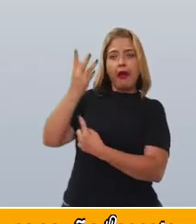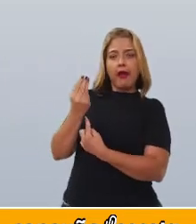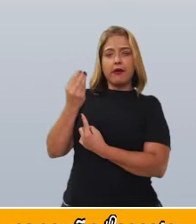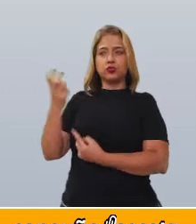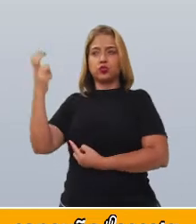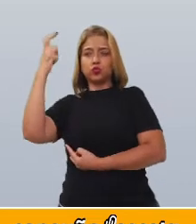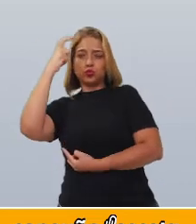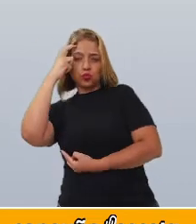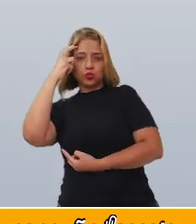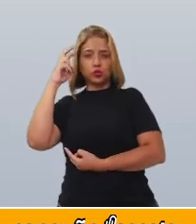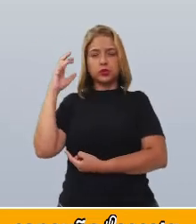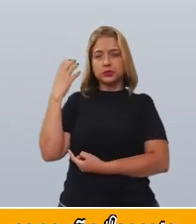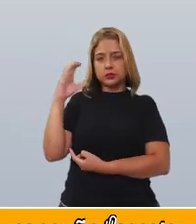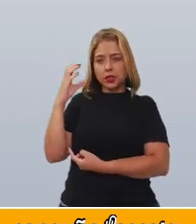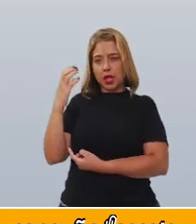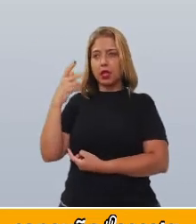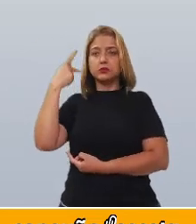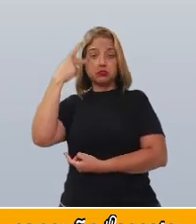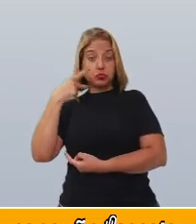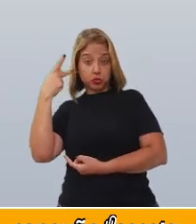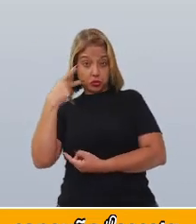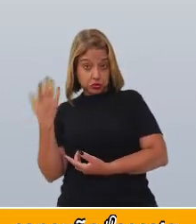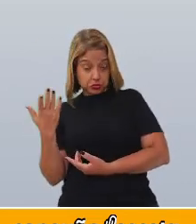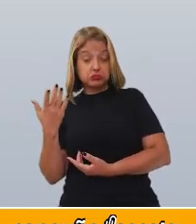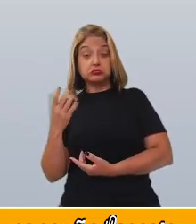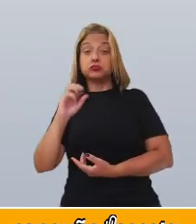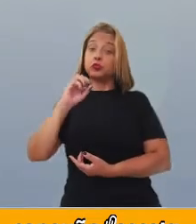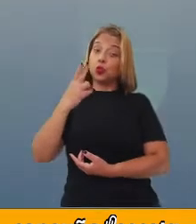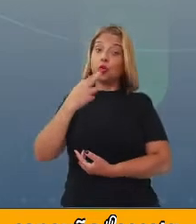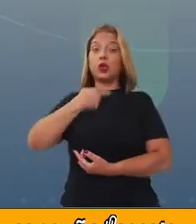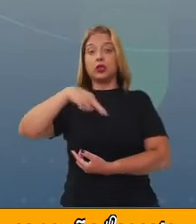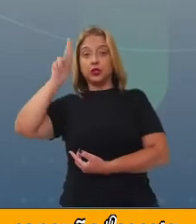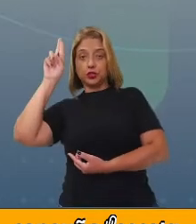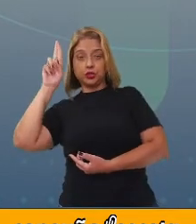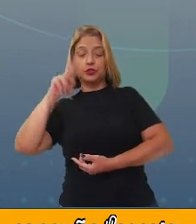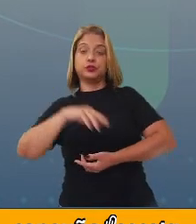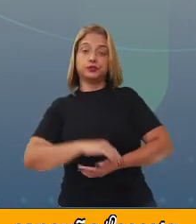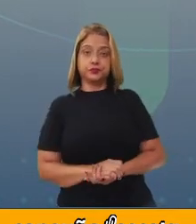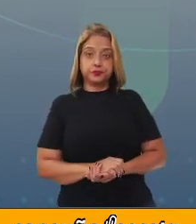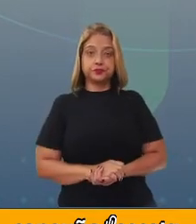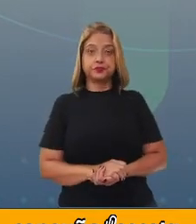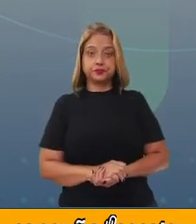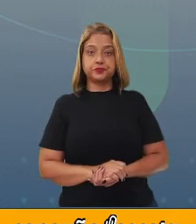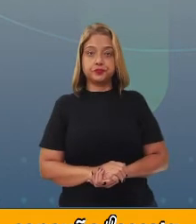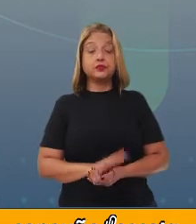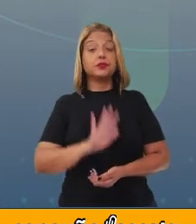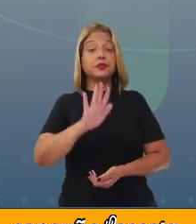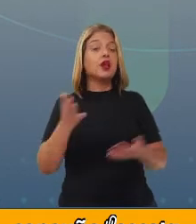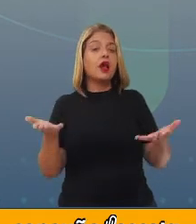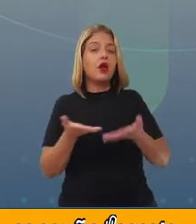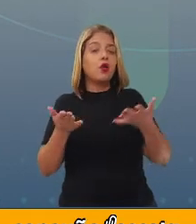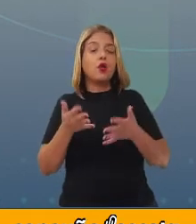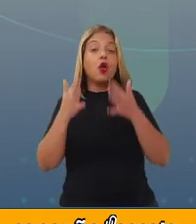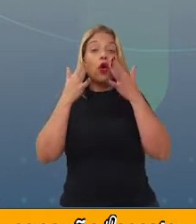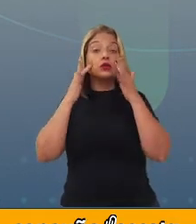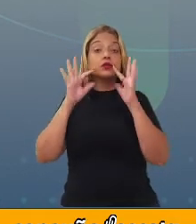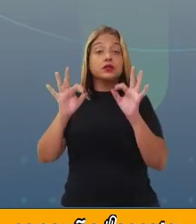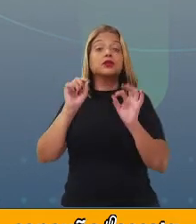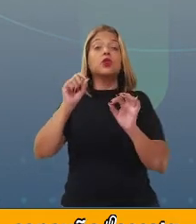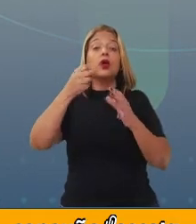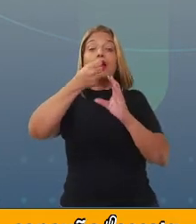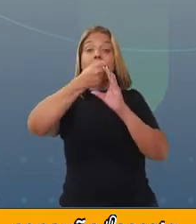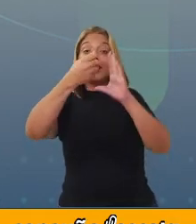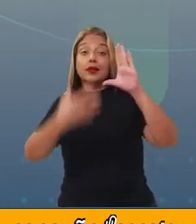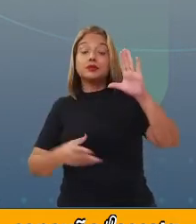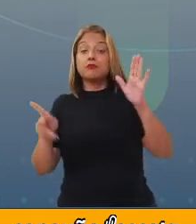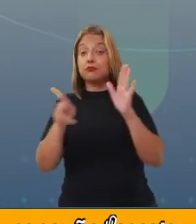científico, político ou religioso. Então, vamos observar quais são as características